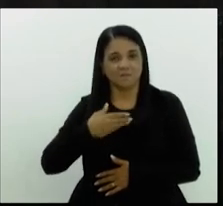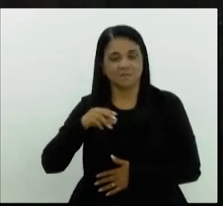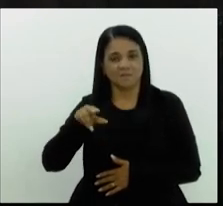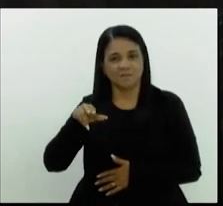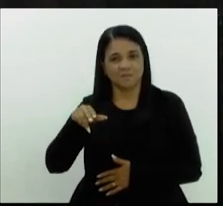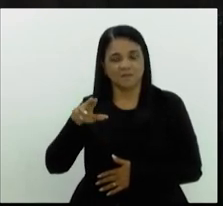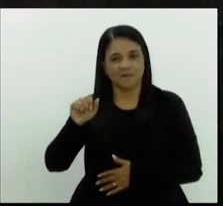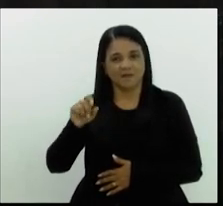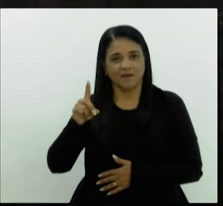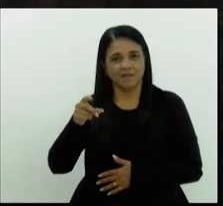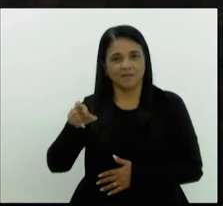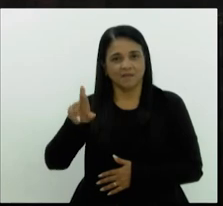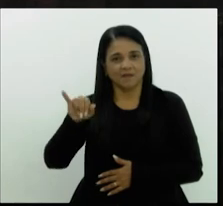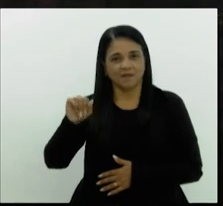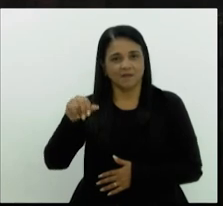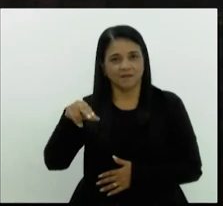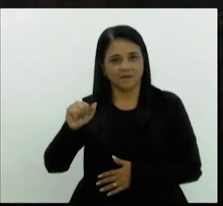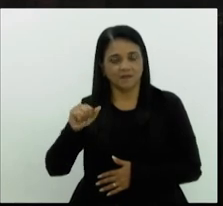amiga,